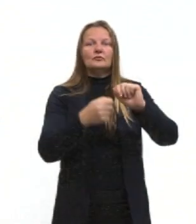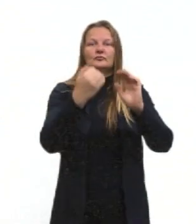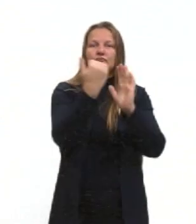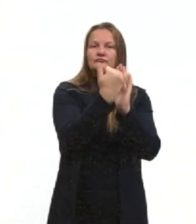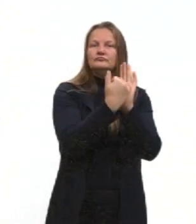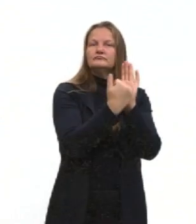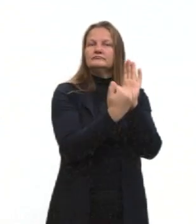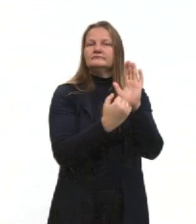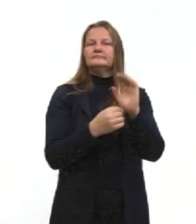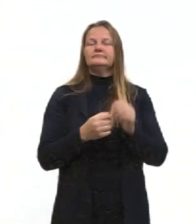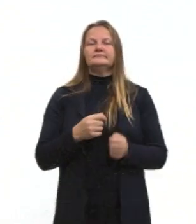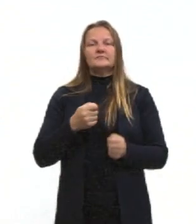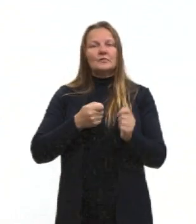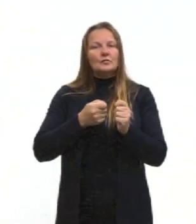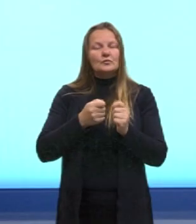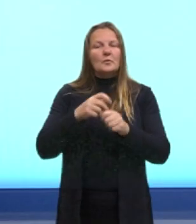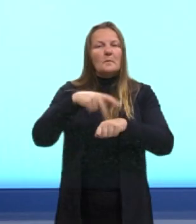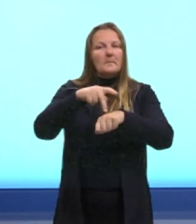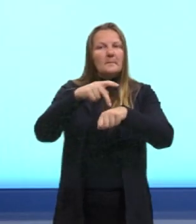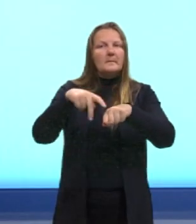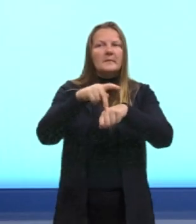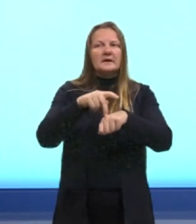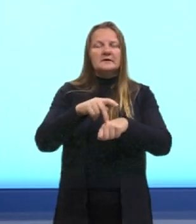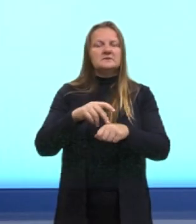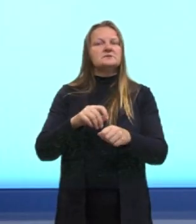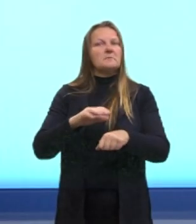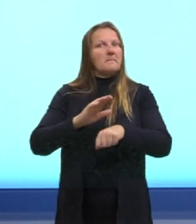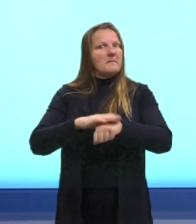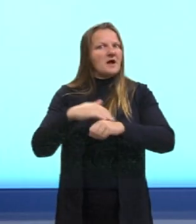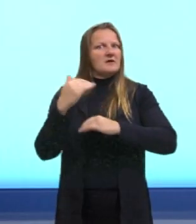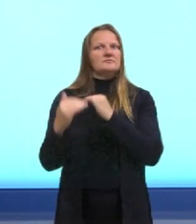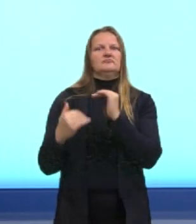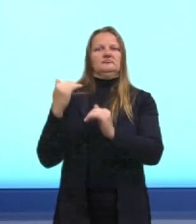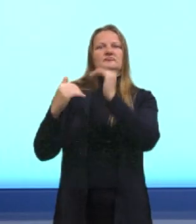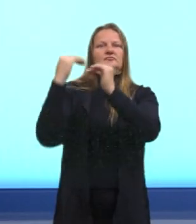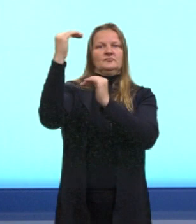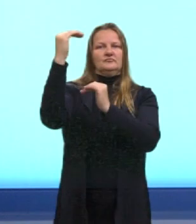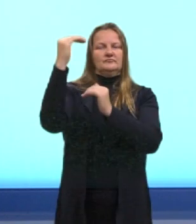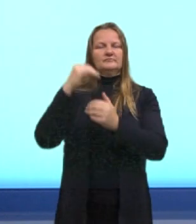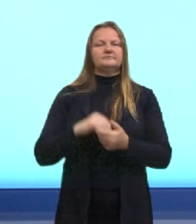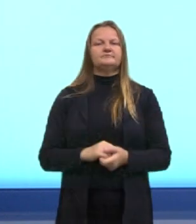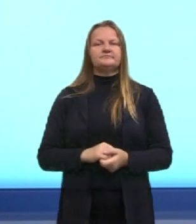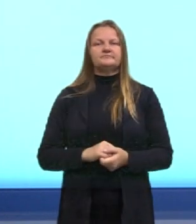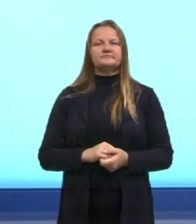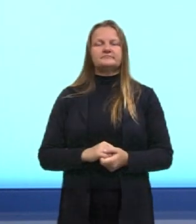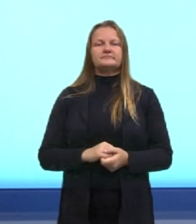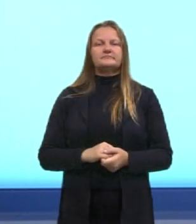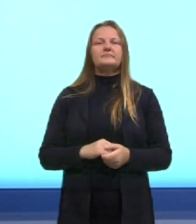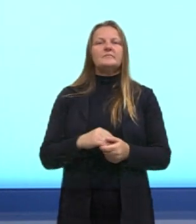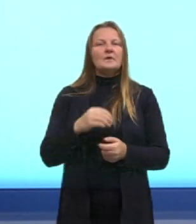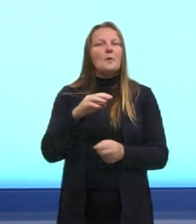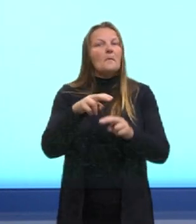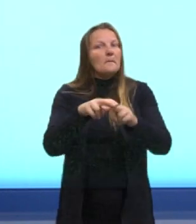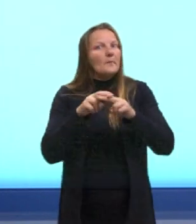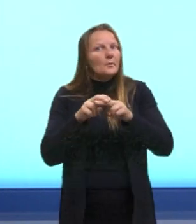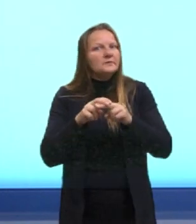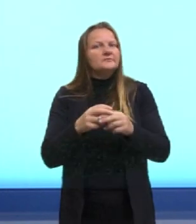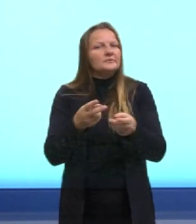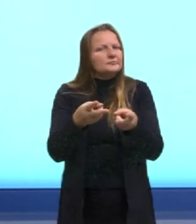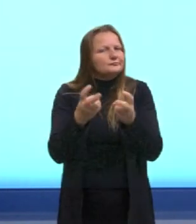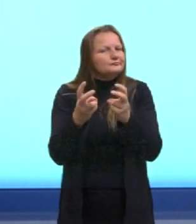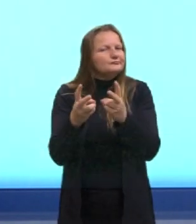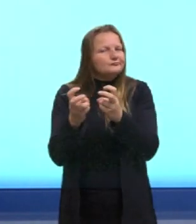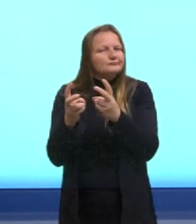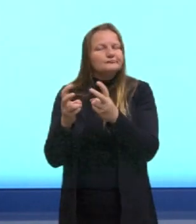dos países, né, de primeiro mundo, os países desenvolvidos. Então, óbvio que elas vão fazer justamente essa